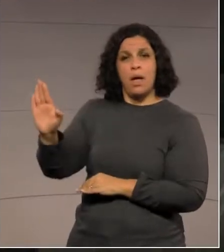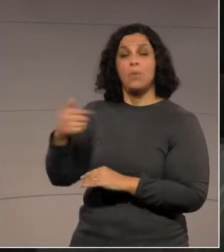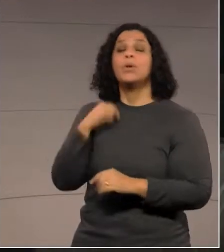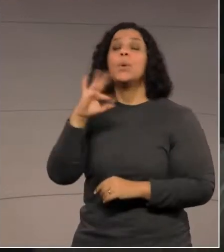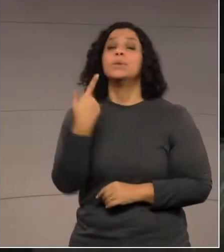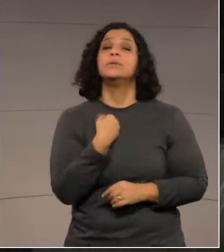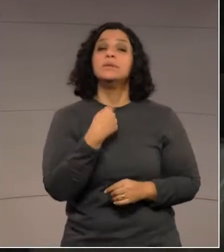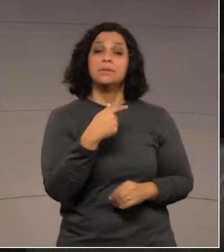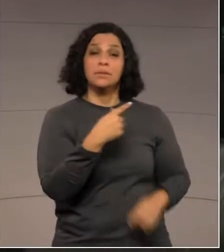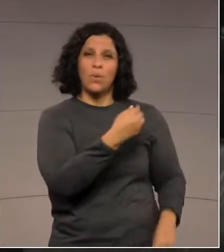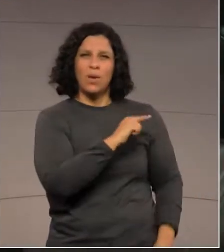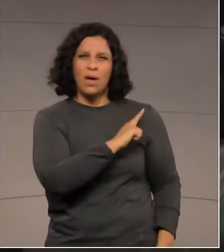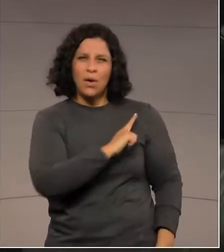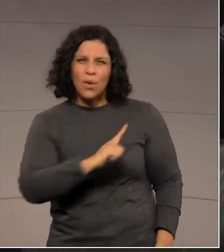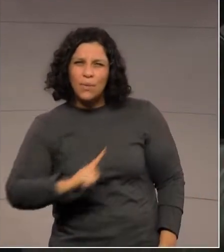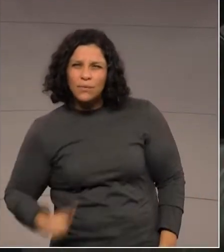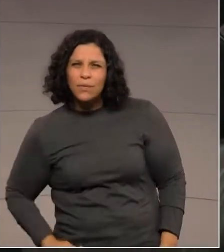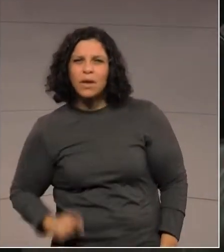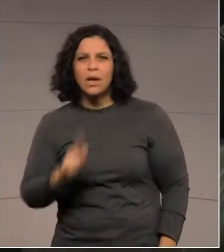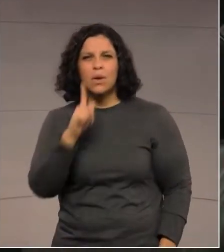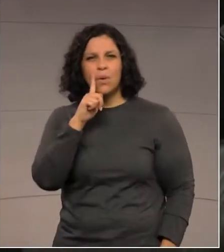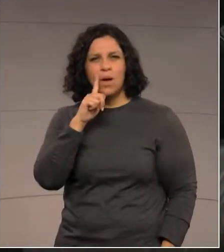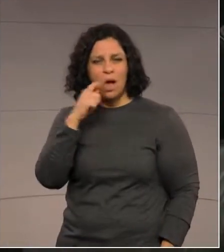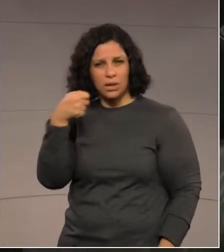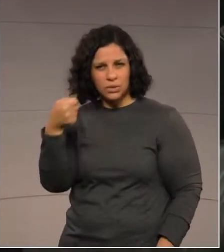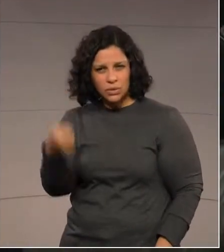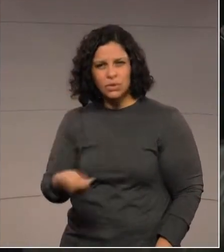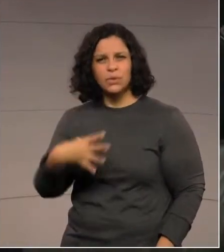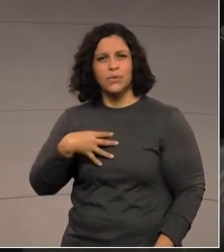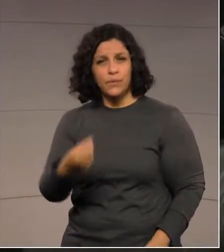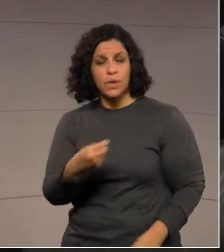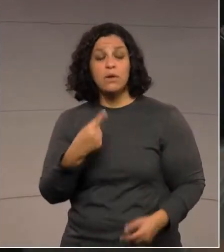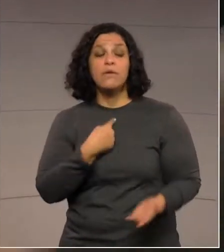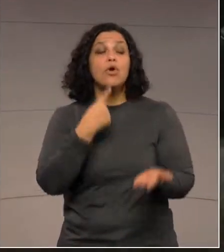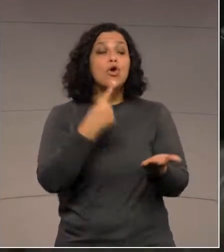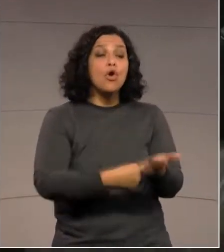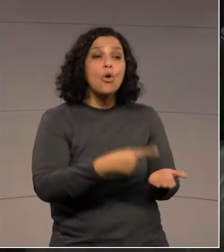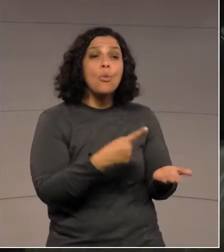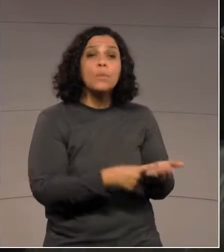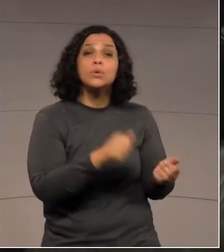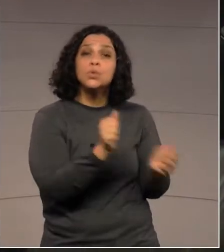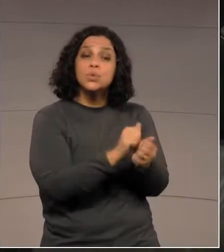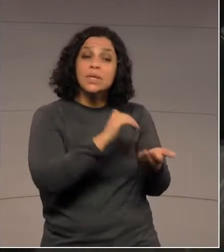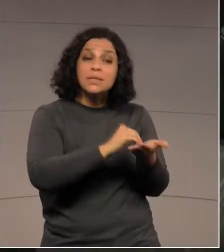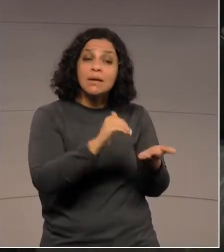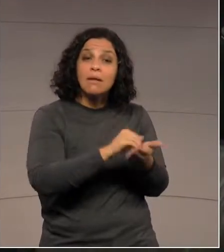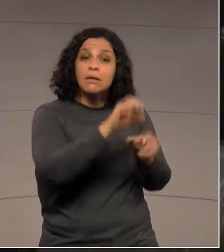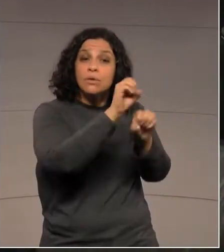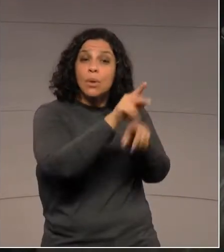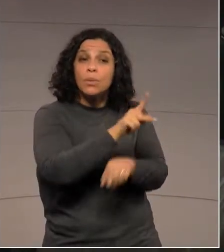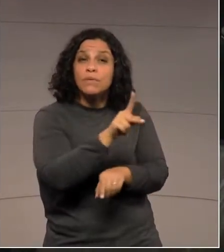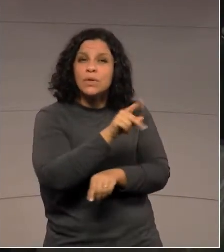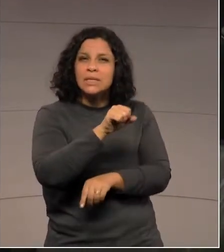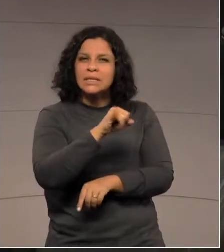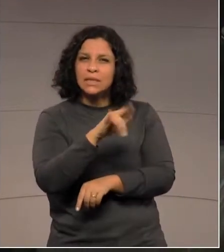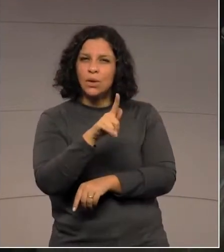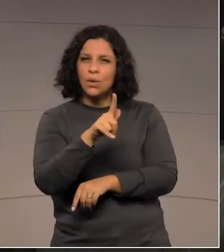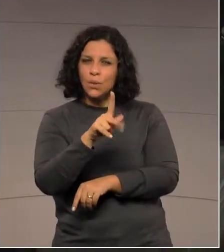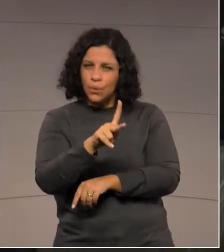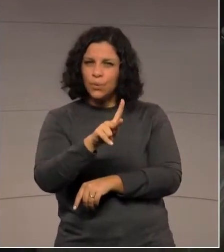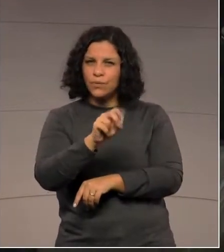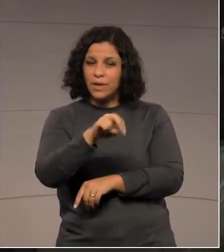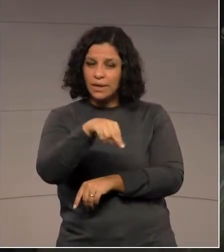comprometeu lá em Japurá com o prefeito Orlando e uma secretária da Educação, a professora Silvana.